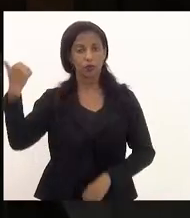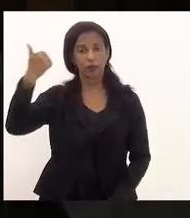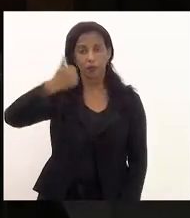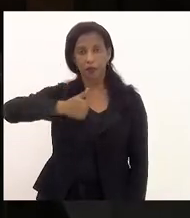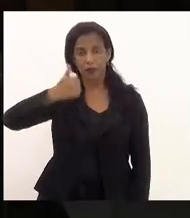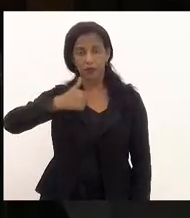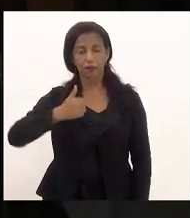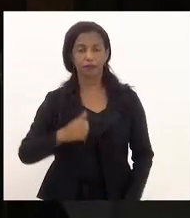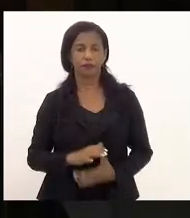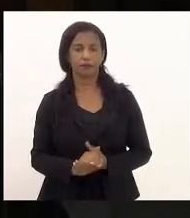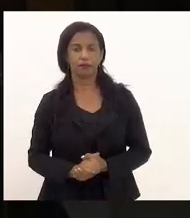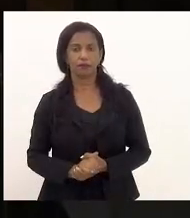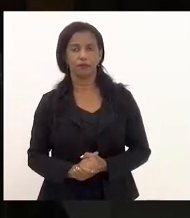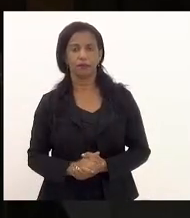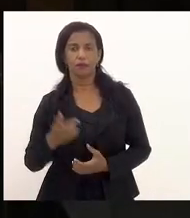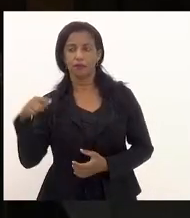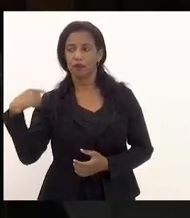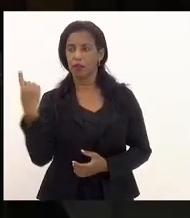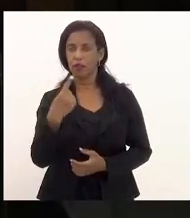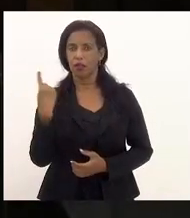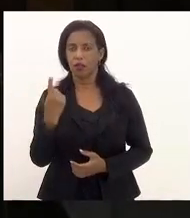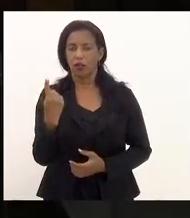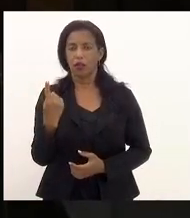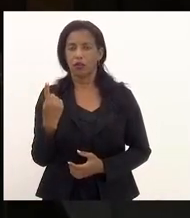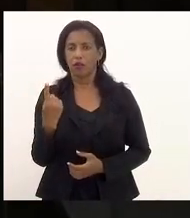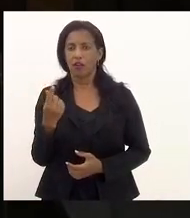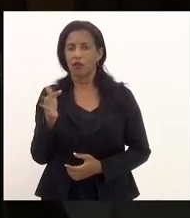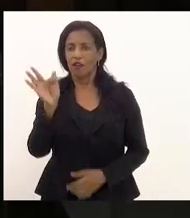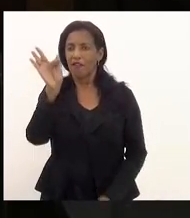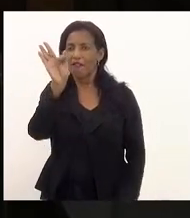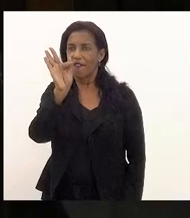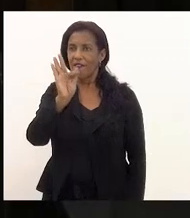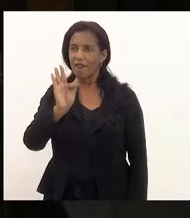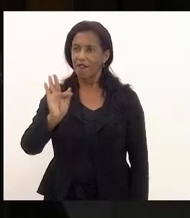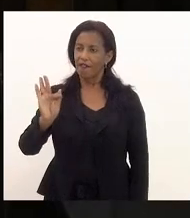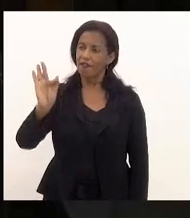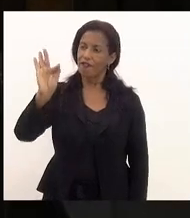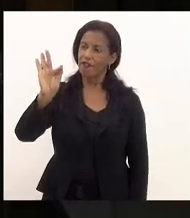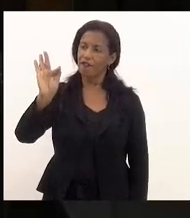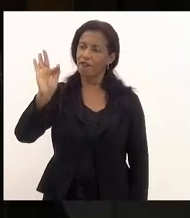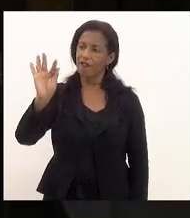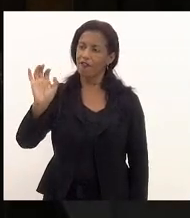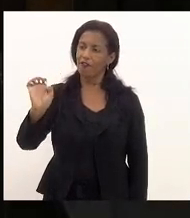que nós somos uma federação.